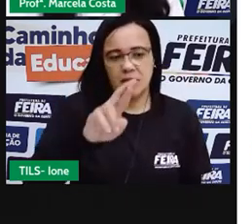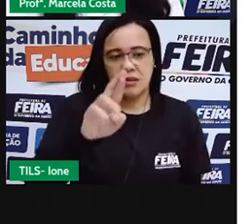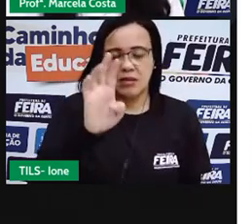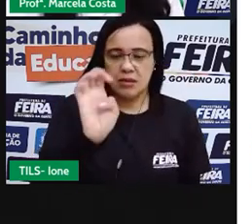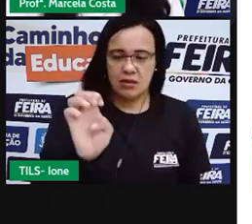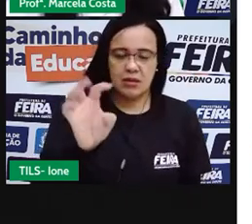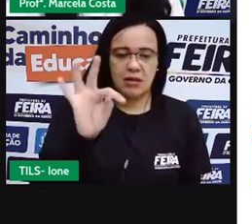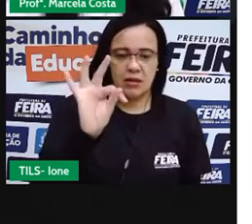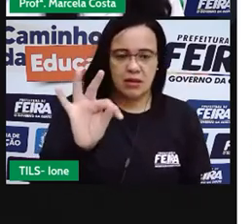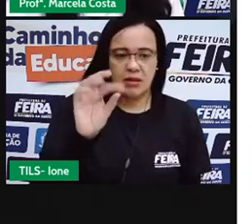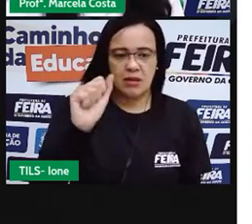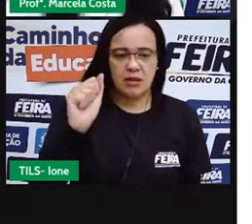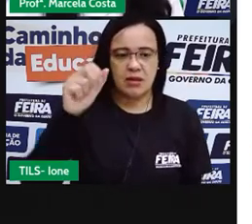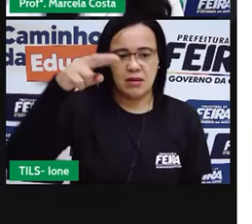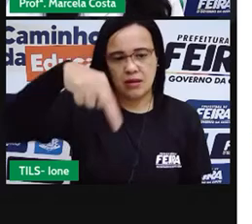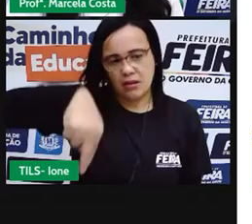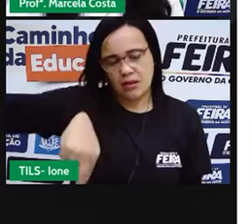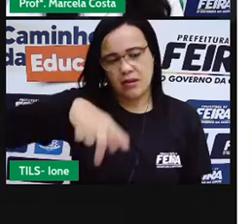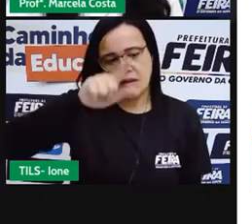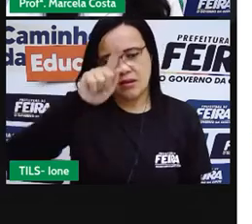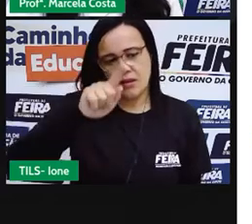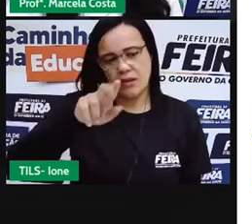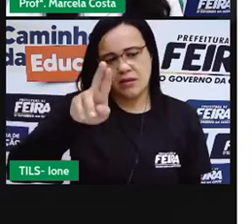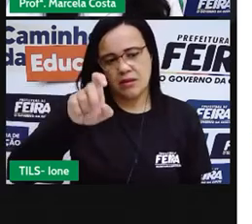parecidas são diferentes